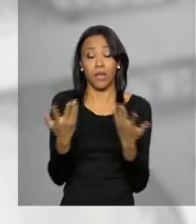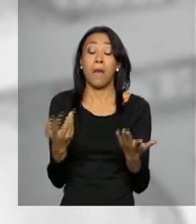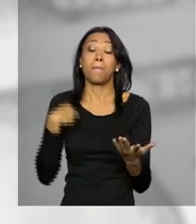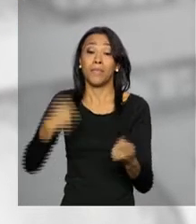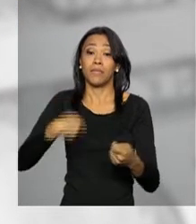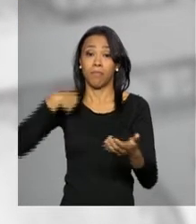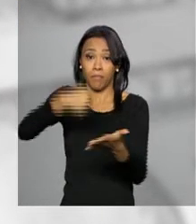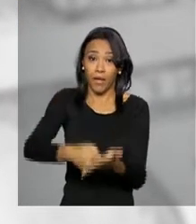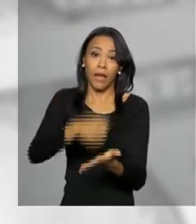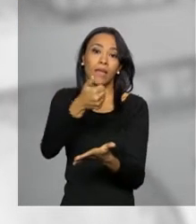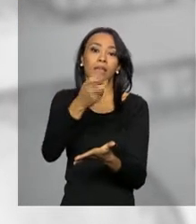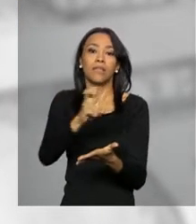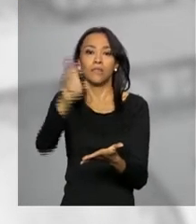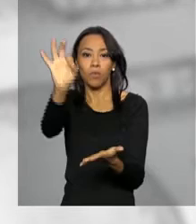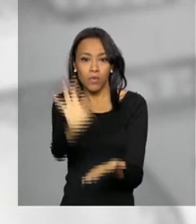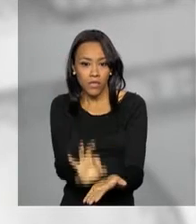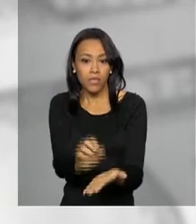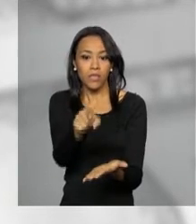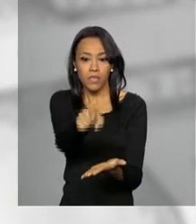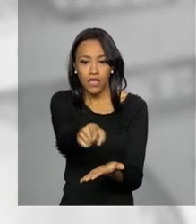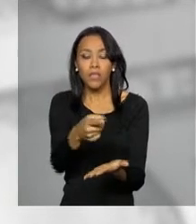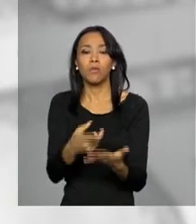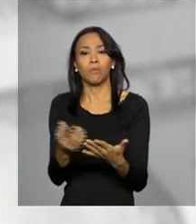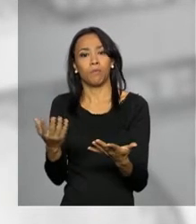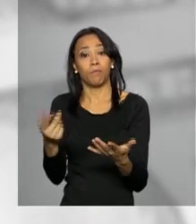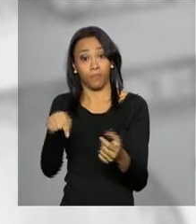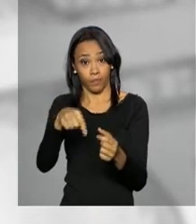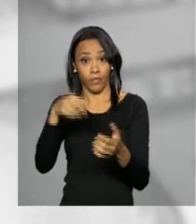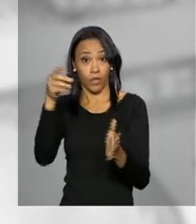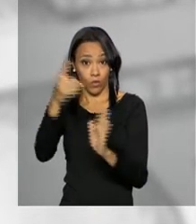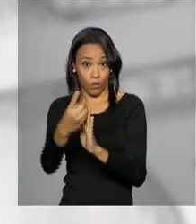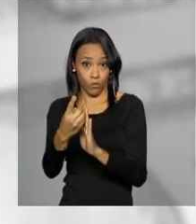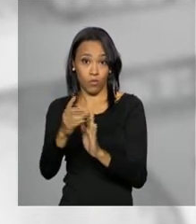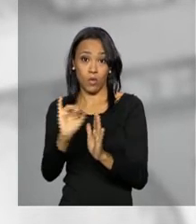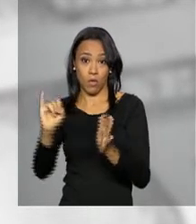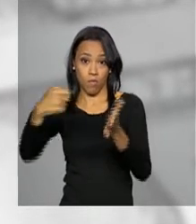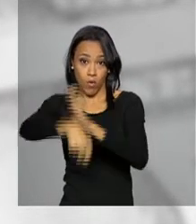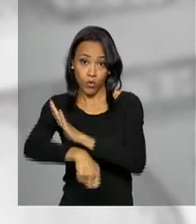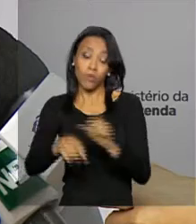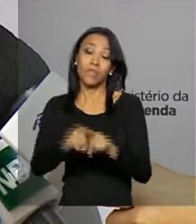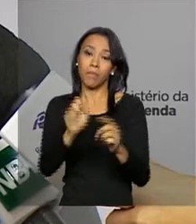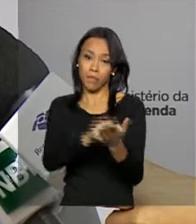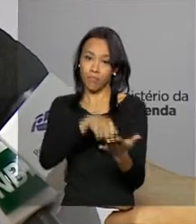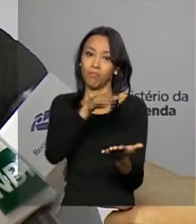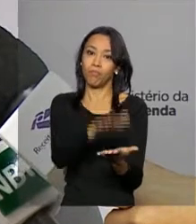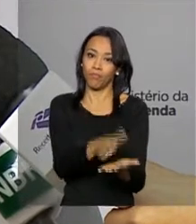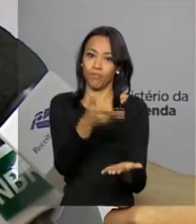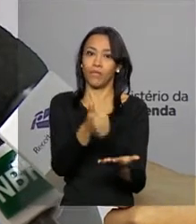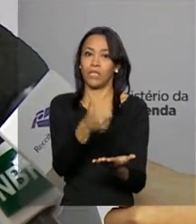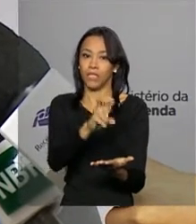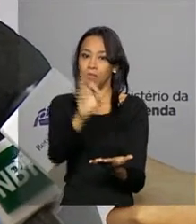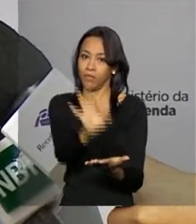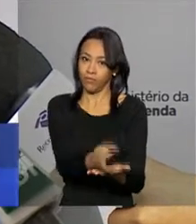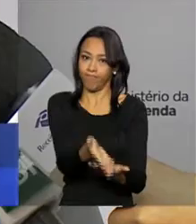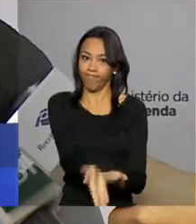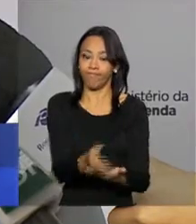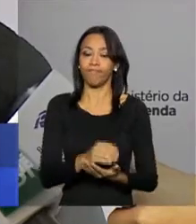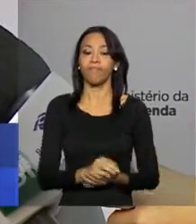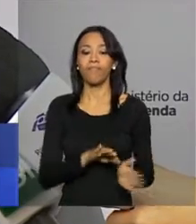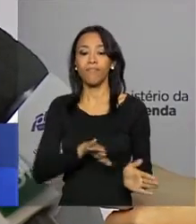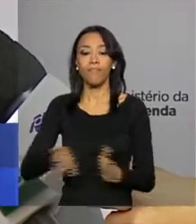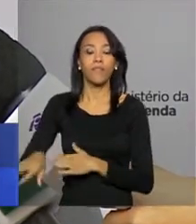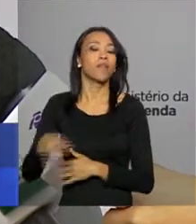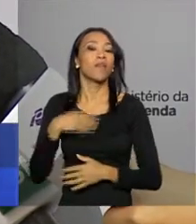15% de imposto de renda sobre o valor repatriado e outros 15% de multa. Os valores que estão nessas condições,